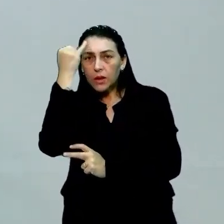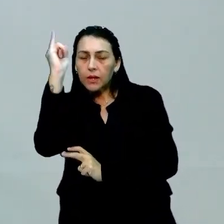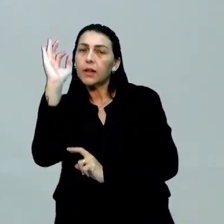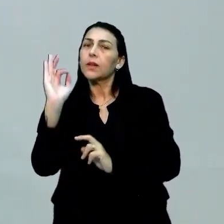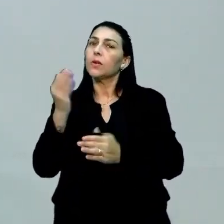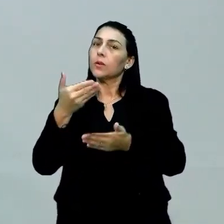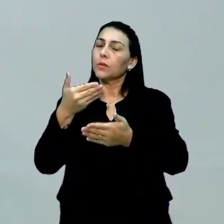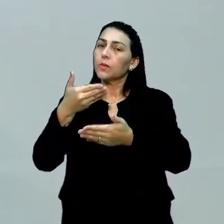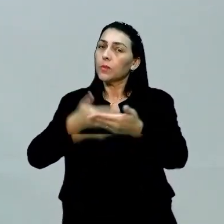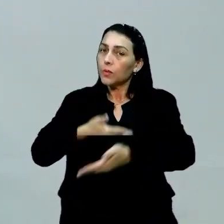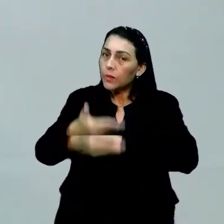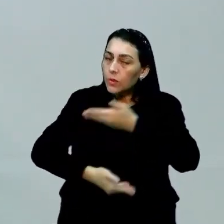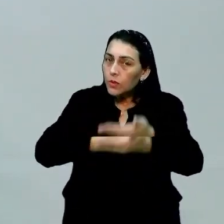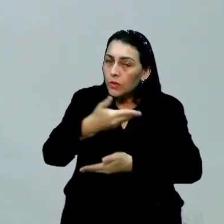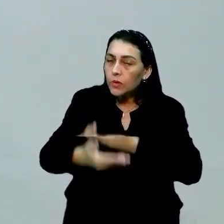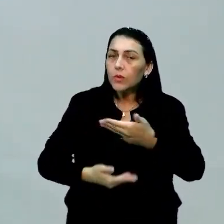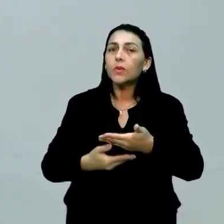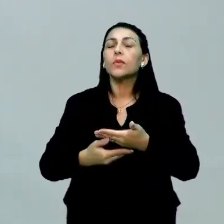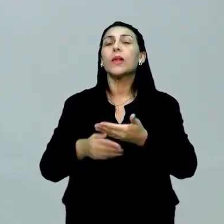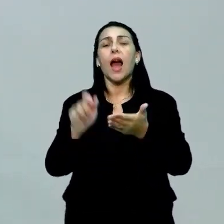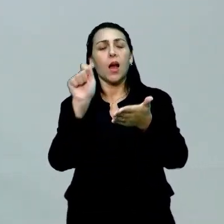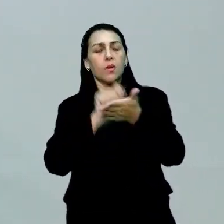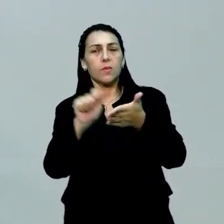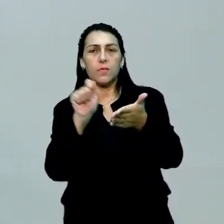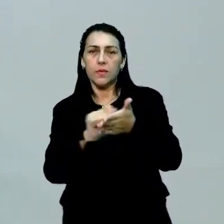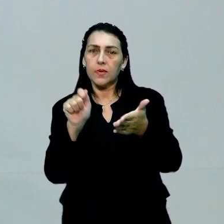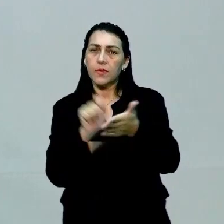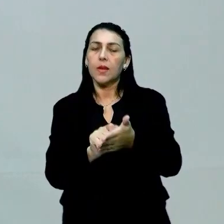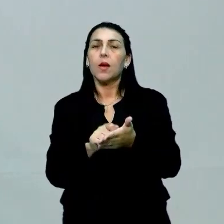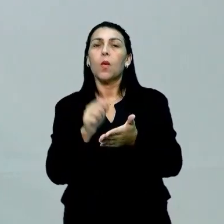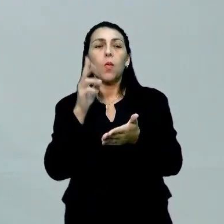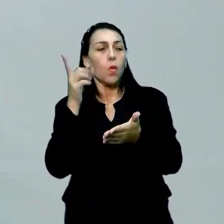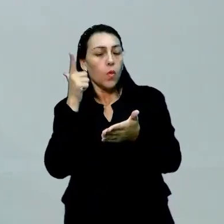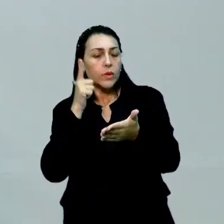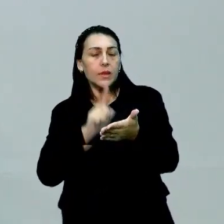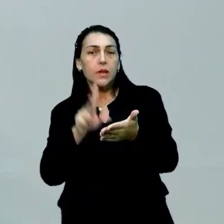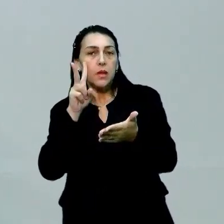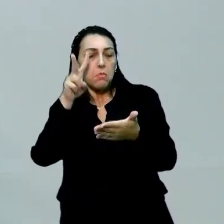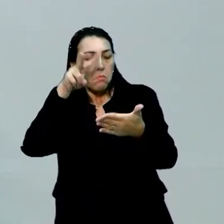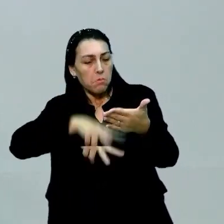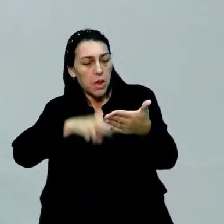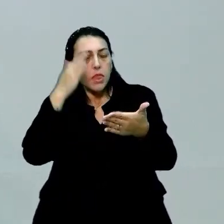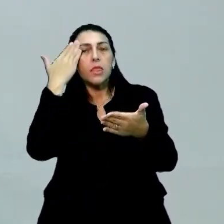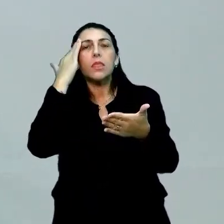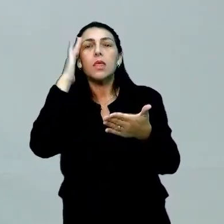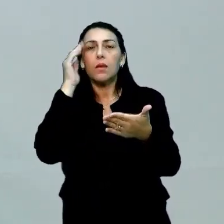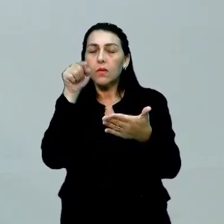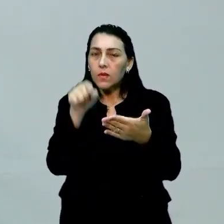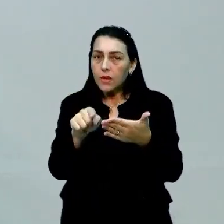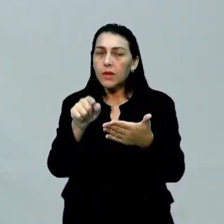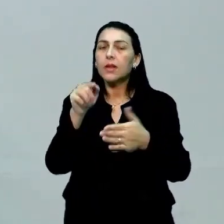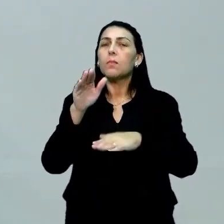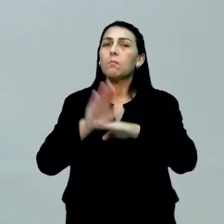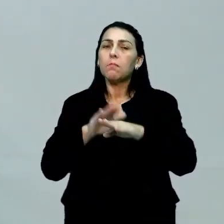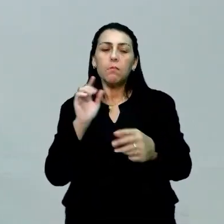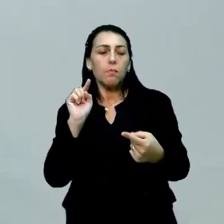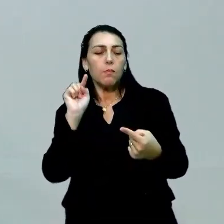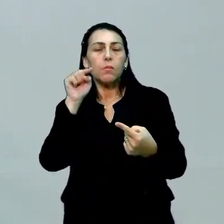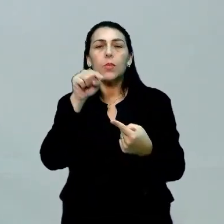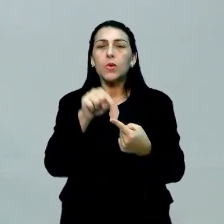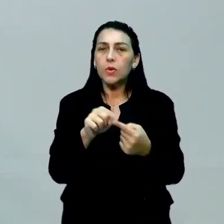relacionadas entre si, que a sua caligrafia esteja legível e que você esteja o mais objetivo